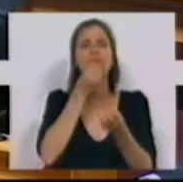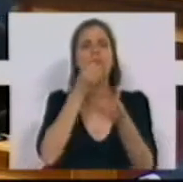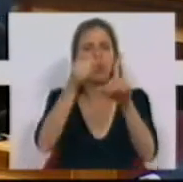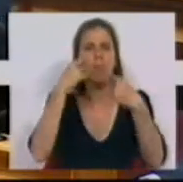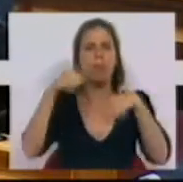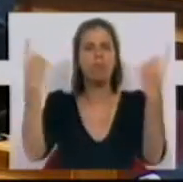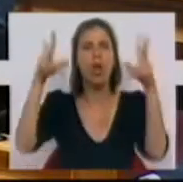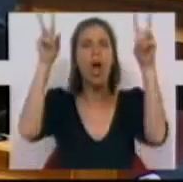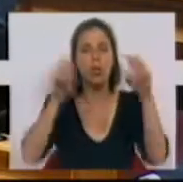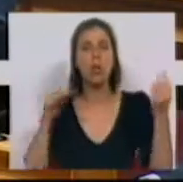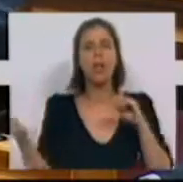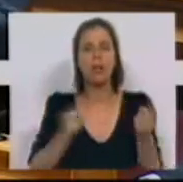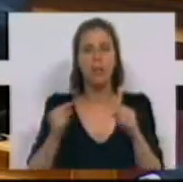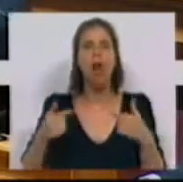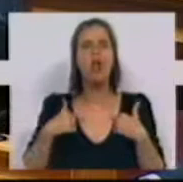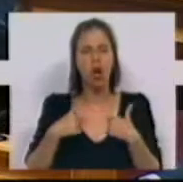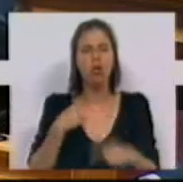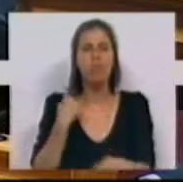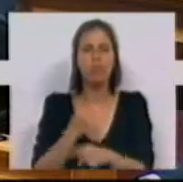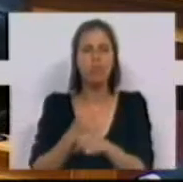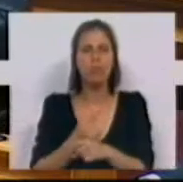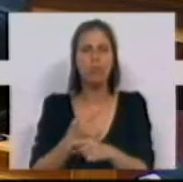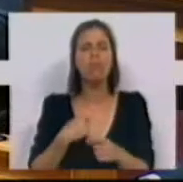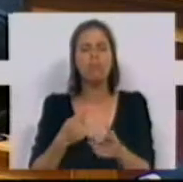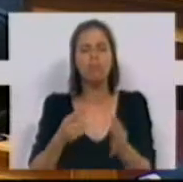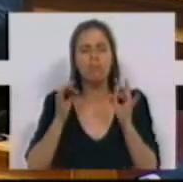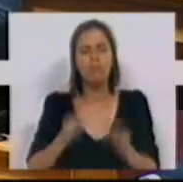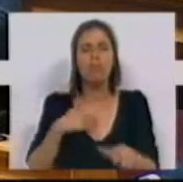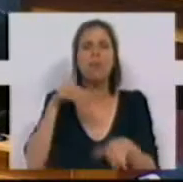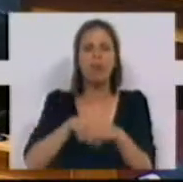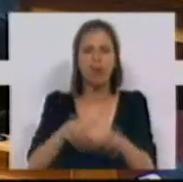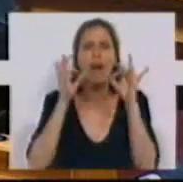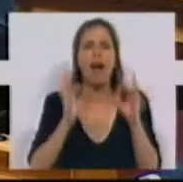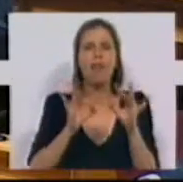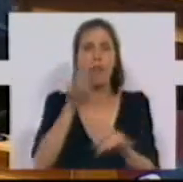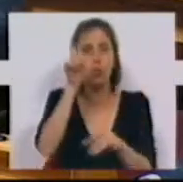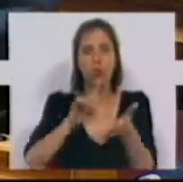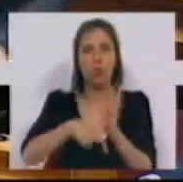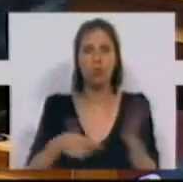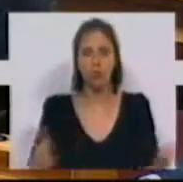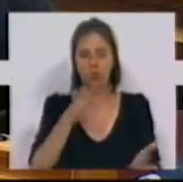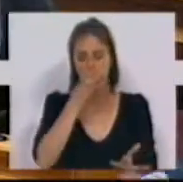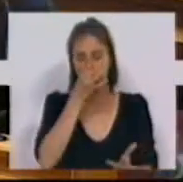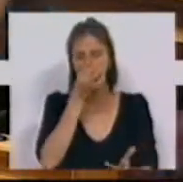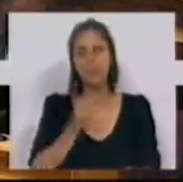muito bem trazer este assunto a debate e nós também necessariamente iremos votar a favor do seu projeto.